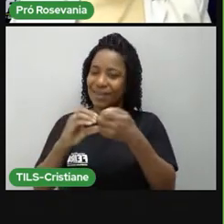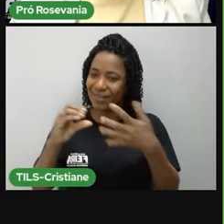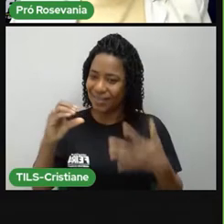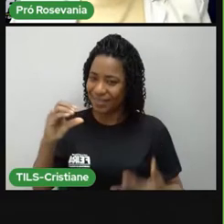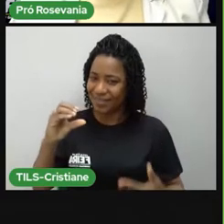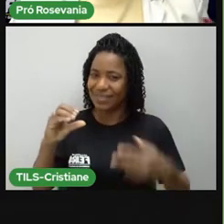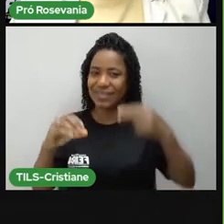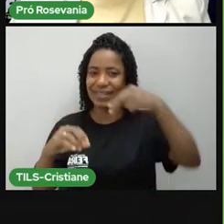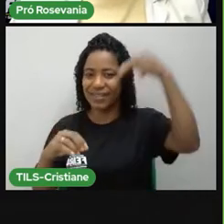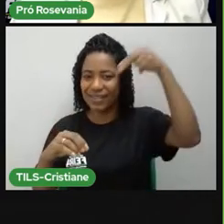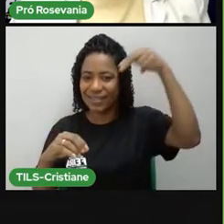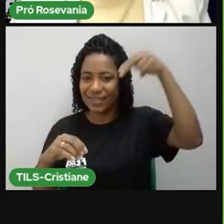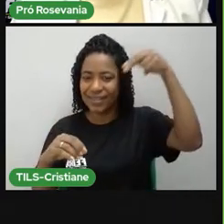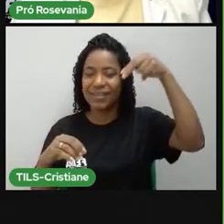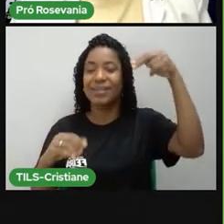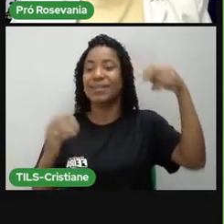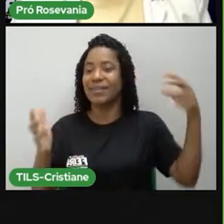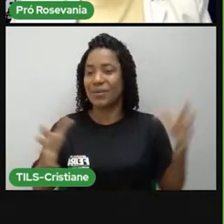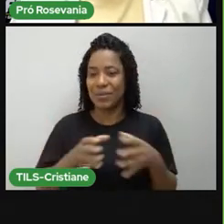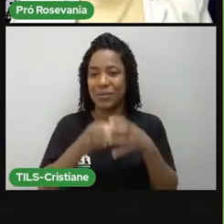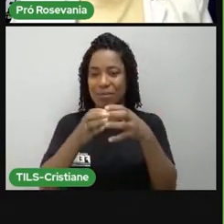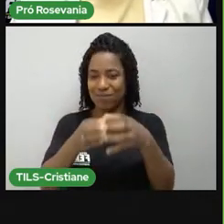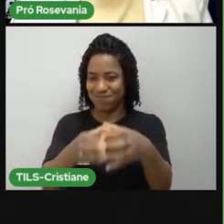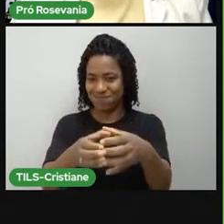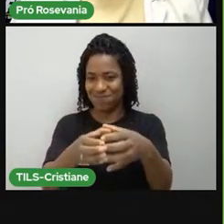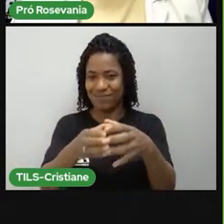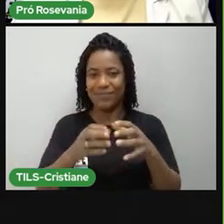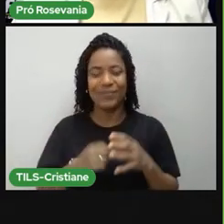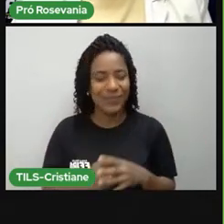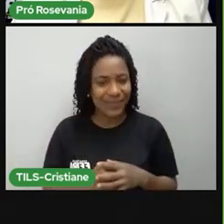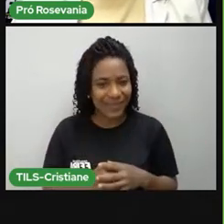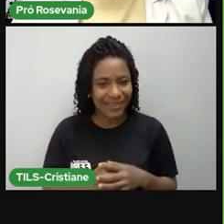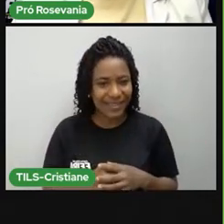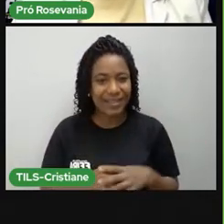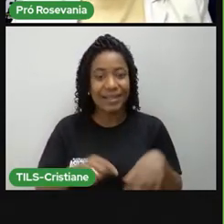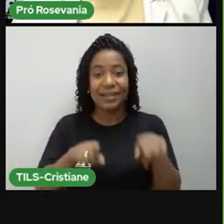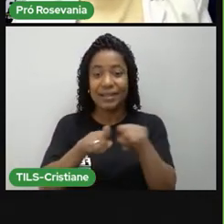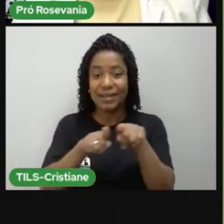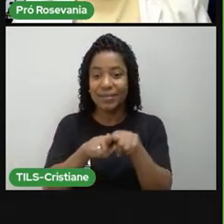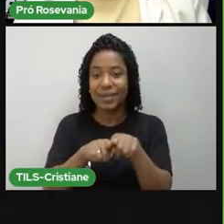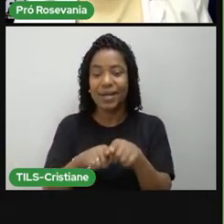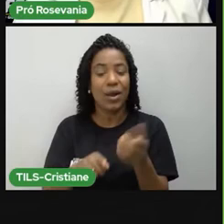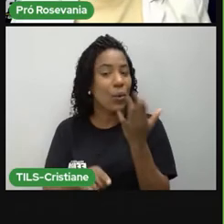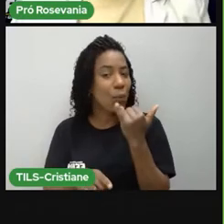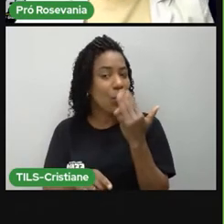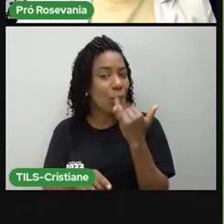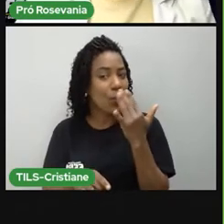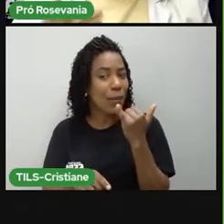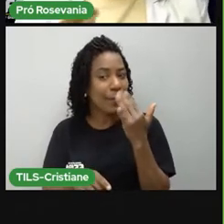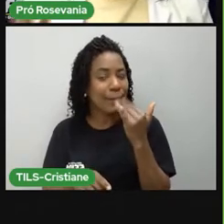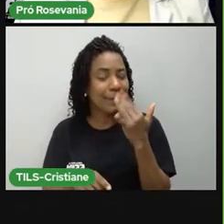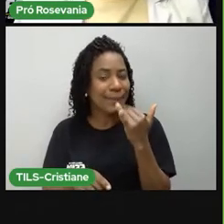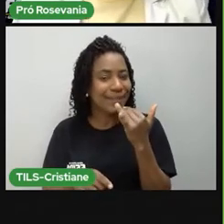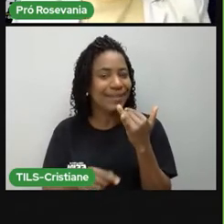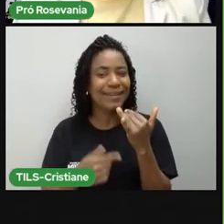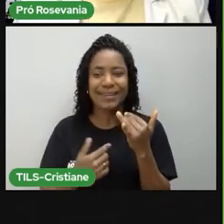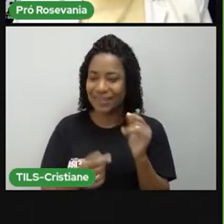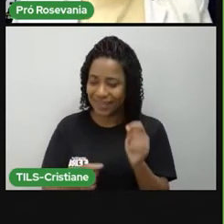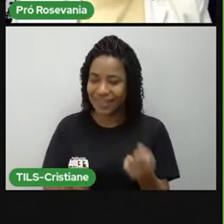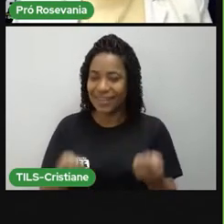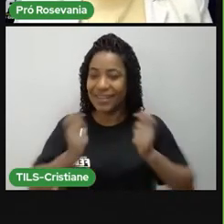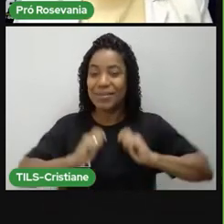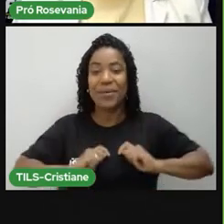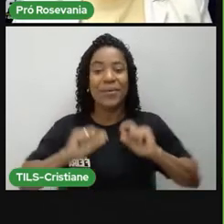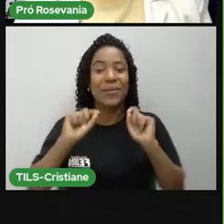tem aquelas toadas, aquele negócio todo, né, e por fim, a herança, né, na comida. Eu coloquei aqui o bacalhau, porque é o que chama mais atenção,